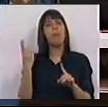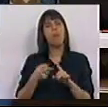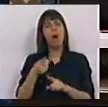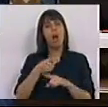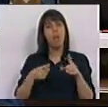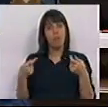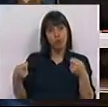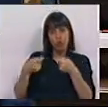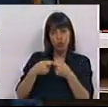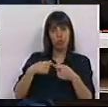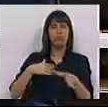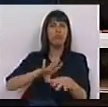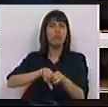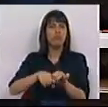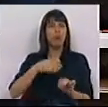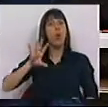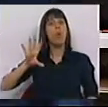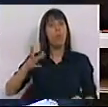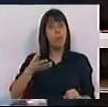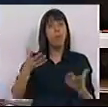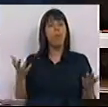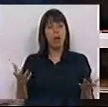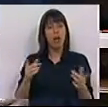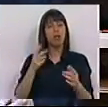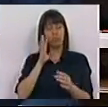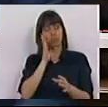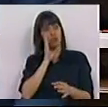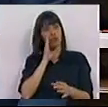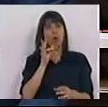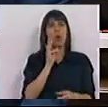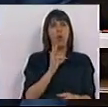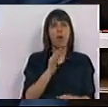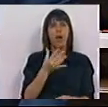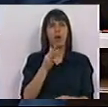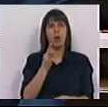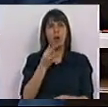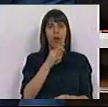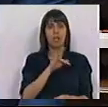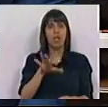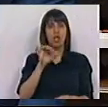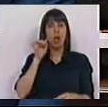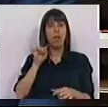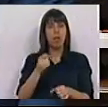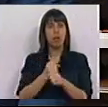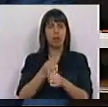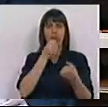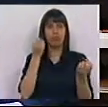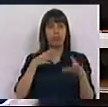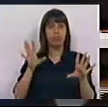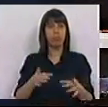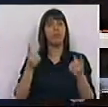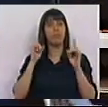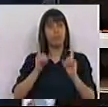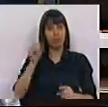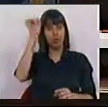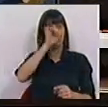meio do ajustamento, nós destruímos o país, vê-o serem destruídos 418 mil postos de trabalho. A